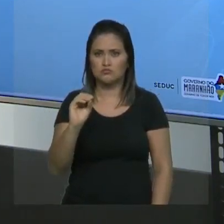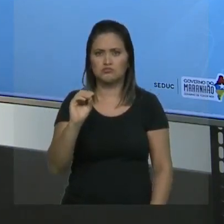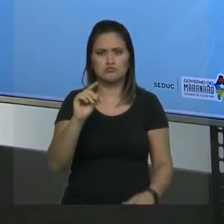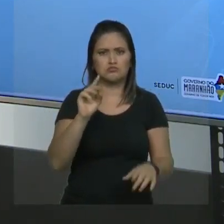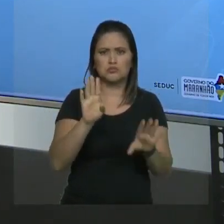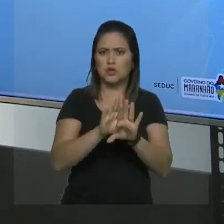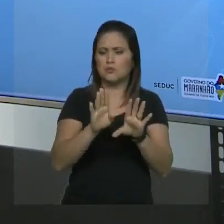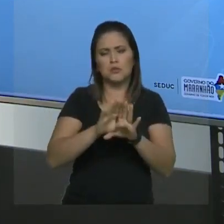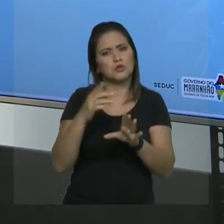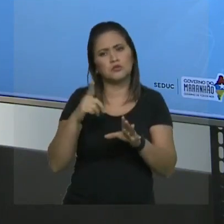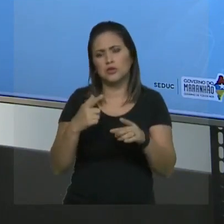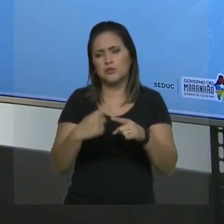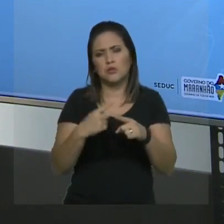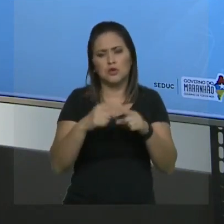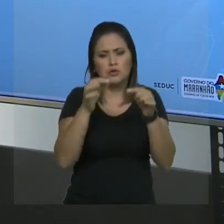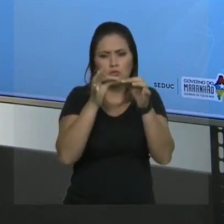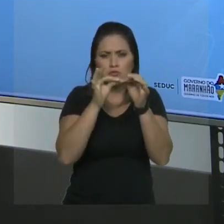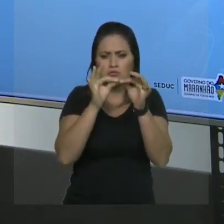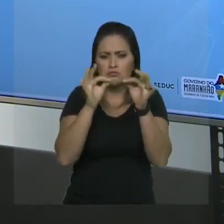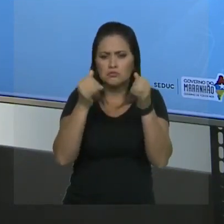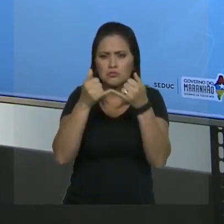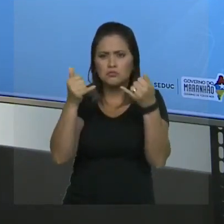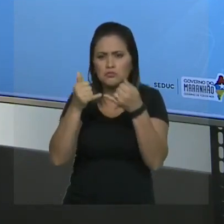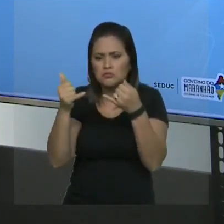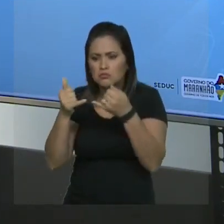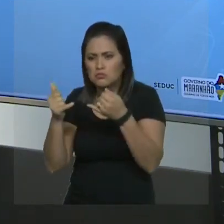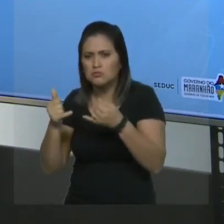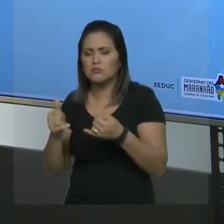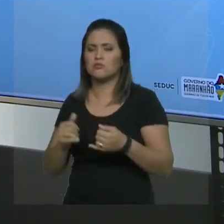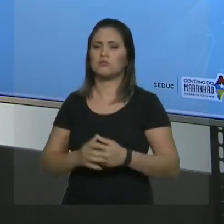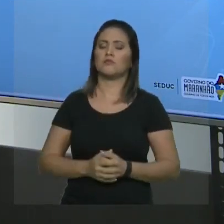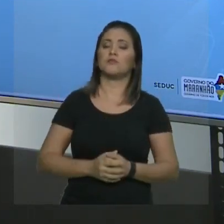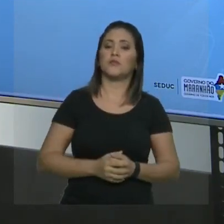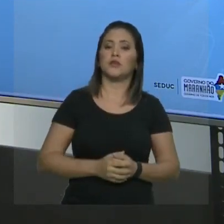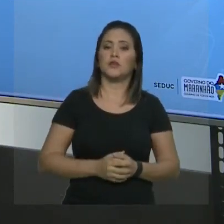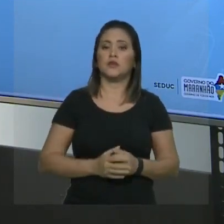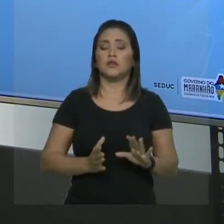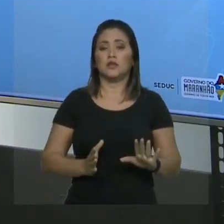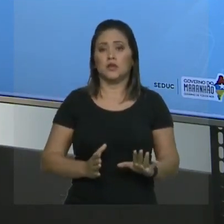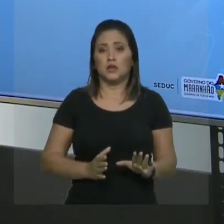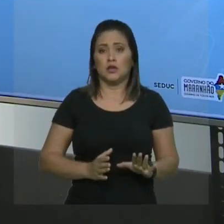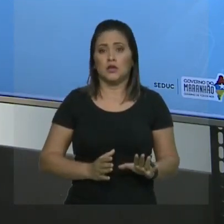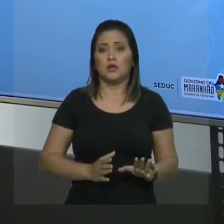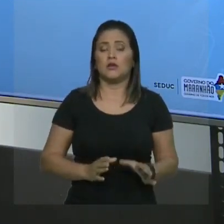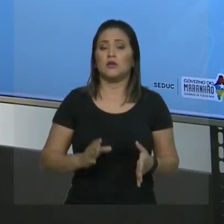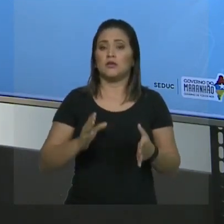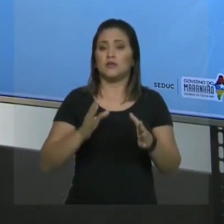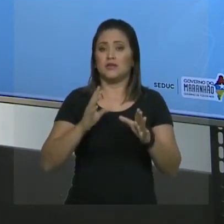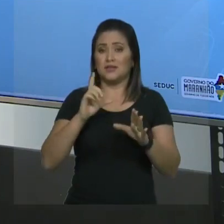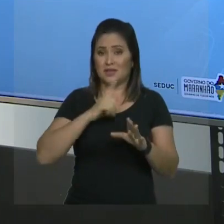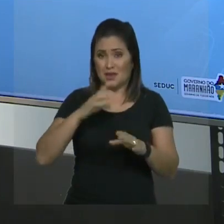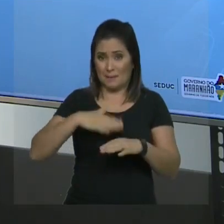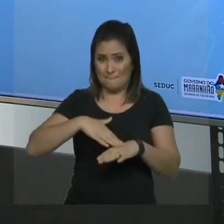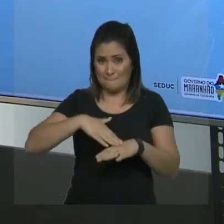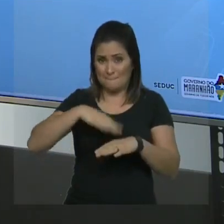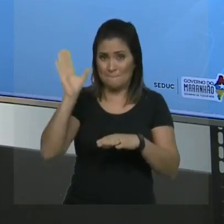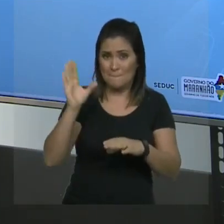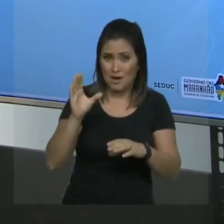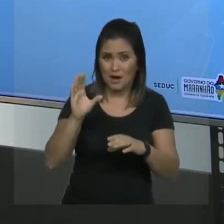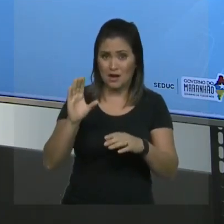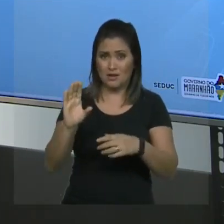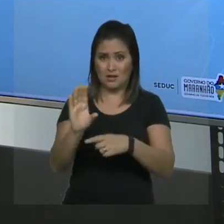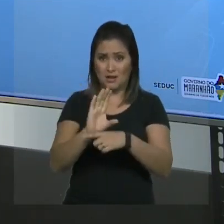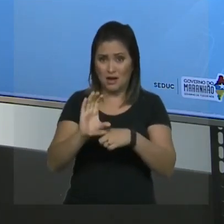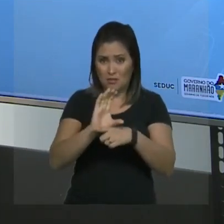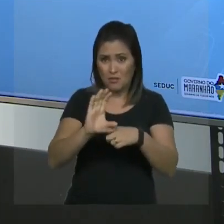perceber, os radicais metil e etil estão mais para a direita da cadeia. Então, a nossa numeração deve começar da direita para a esquerda.